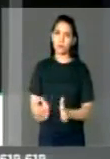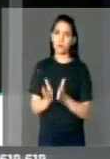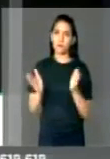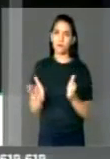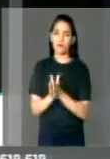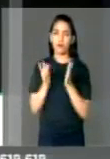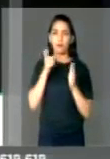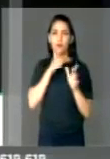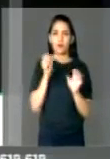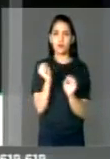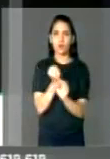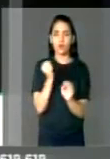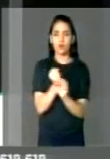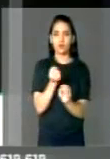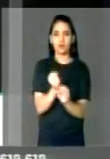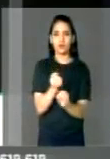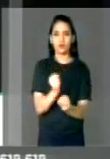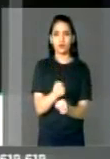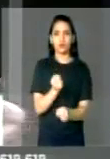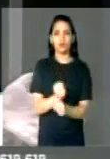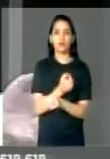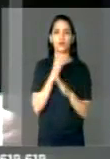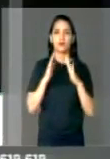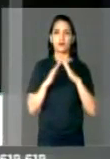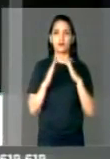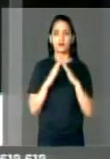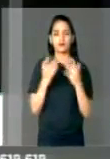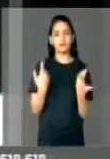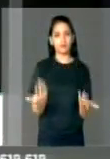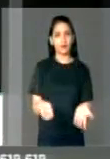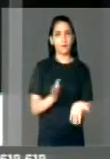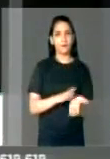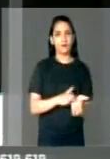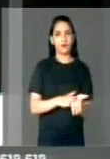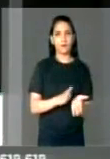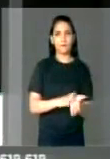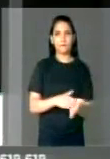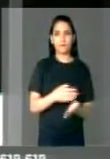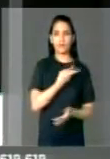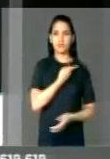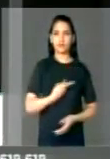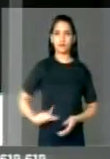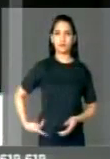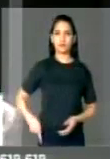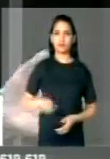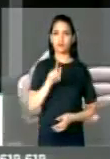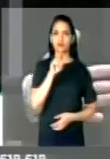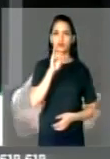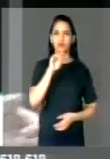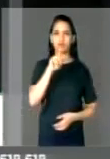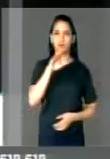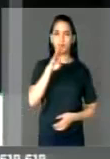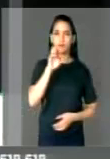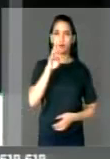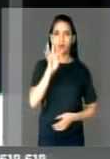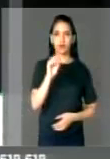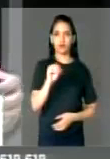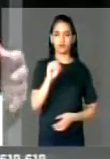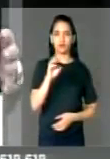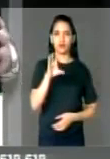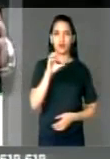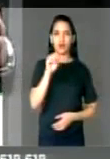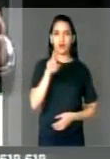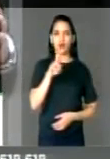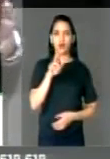construção e reforma de imóveis. Eu quero parabenizar o nosso presidente Gilberto Oc, é por aí que nós temos que fazer.